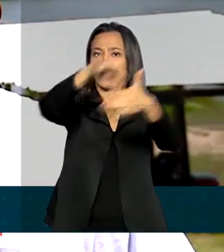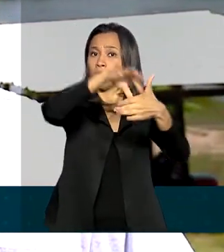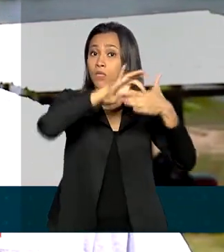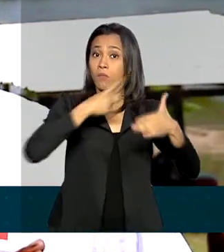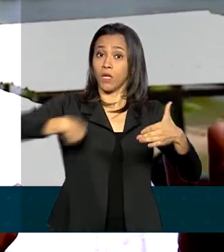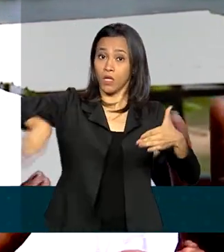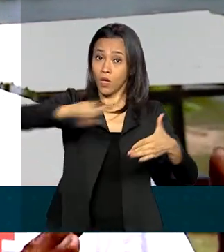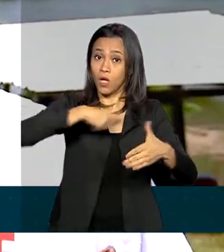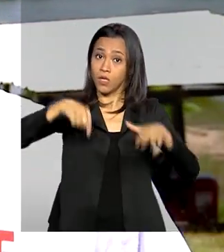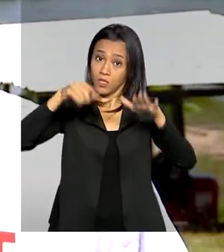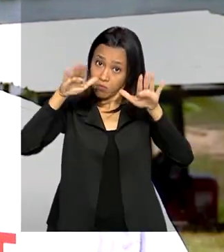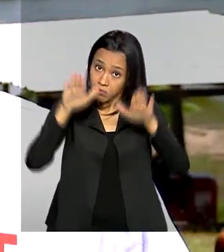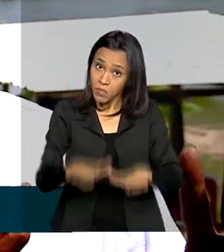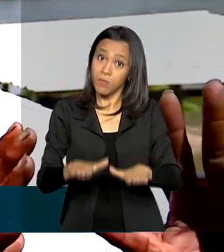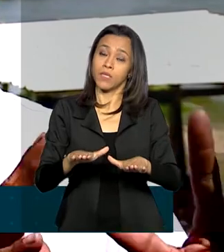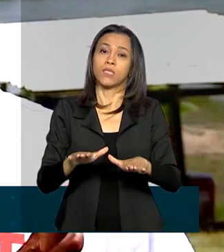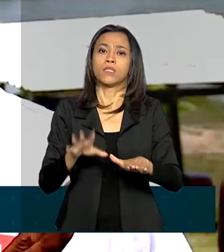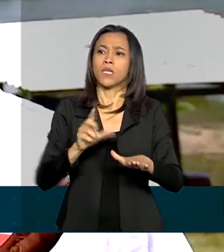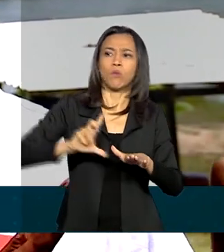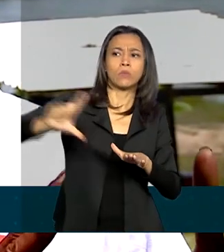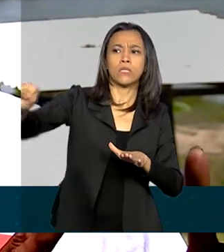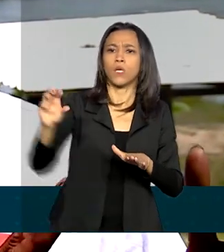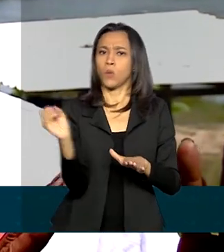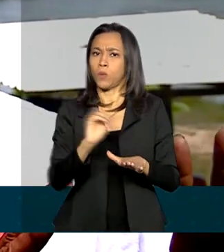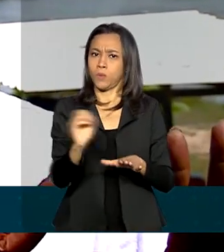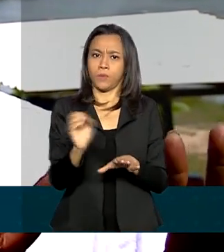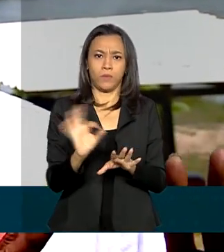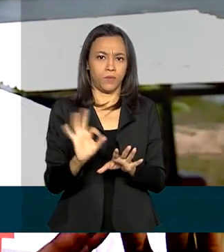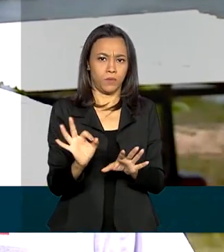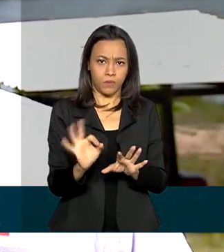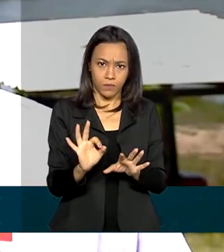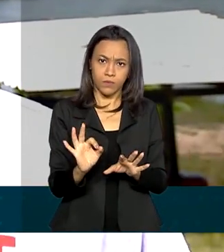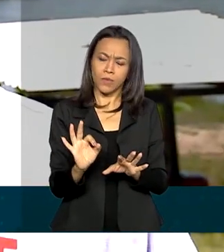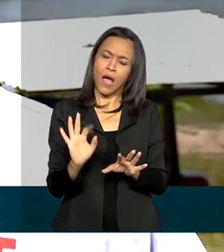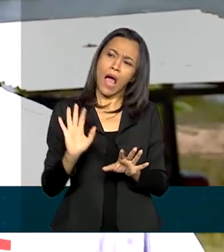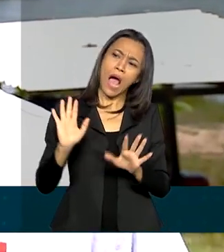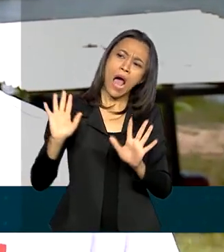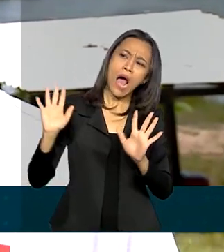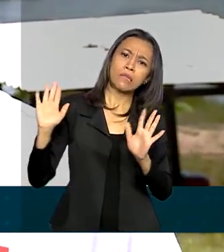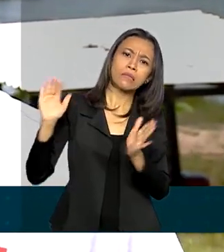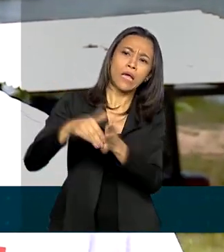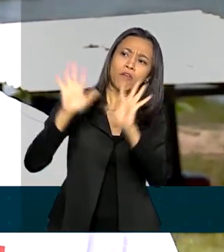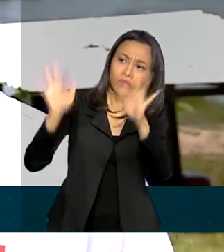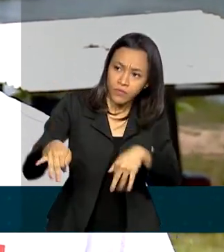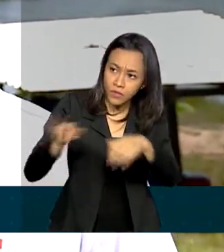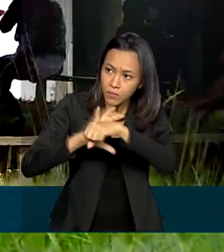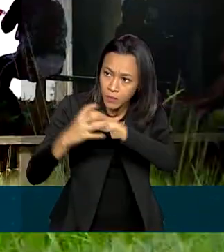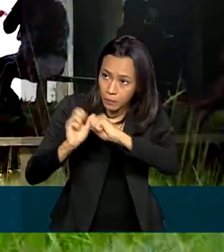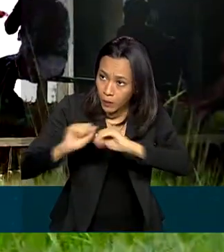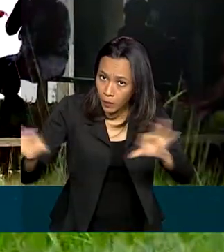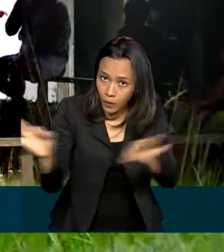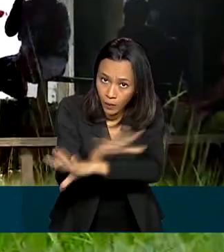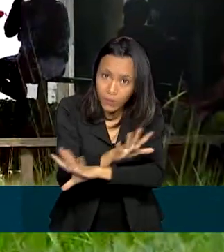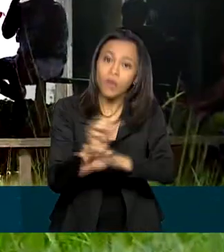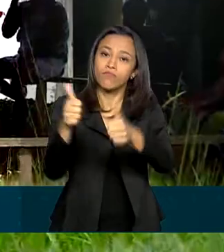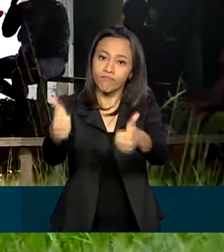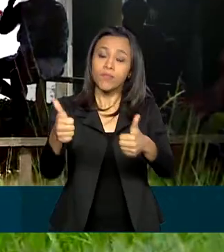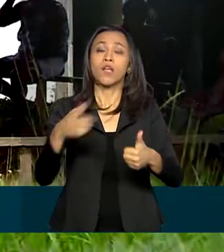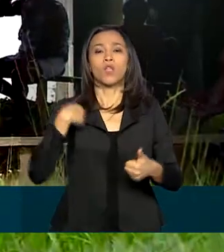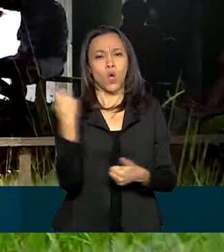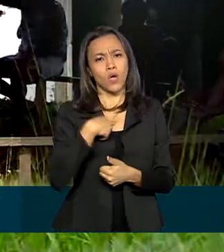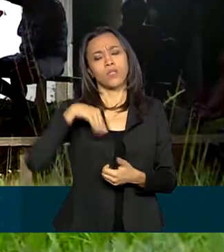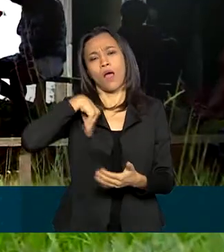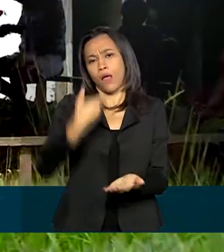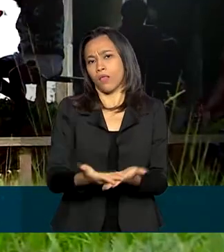permaneceria, nem sair da comunidade até quando acabou a decreta. E até hoje a gente continua